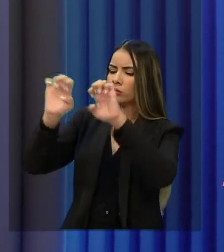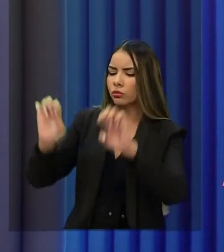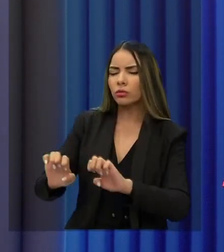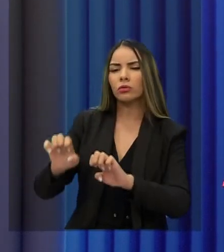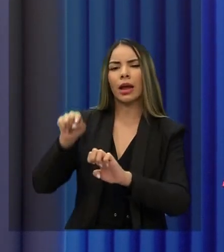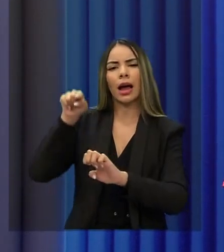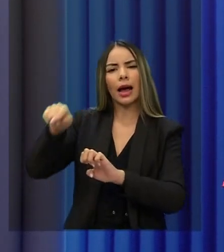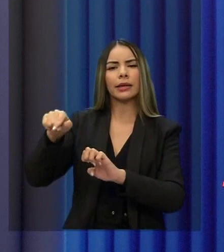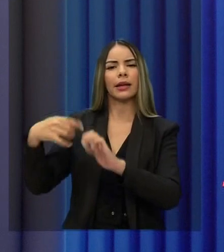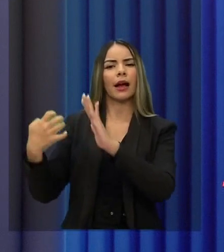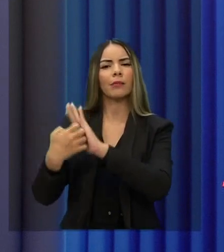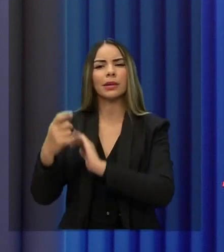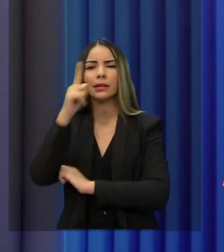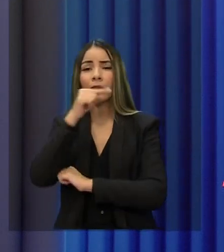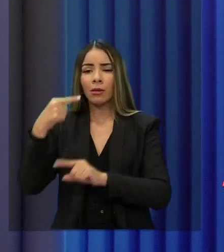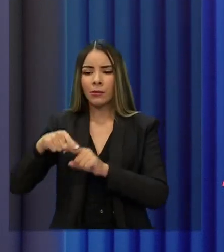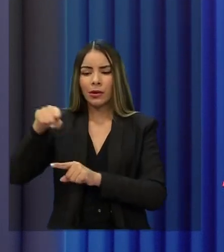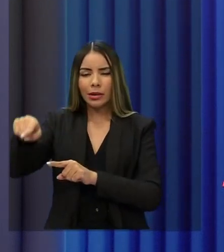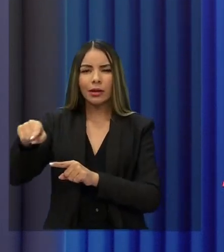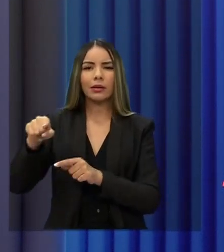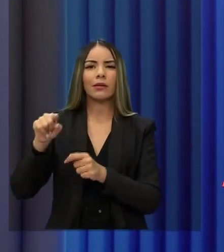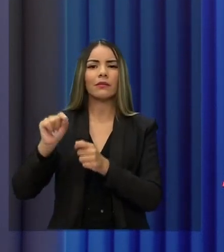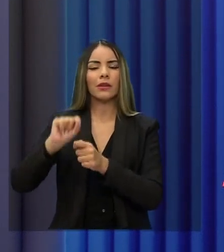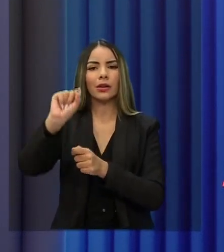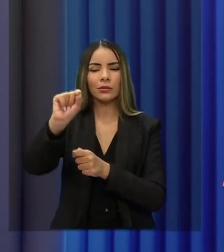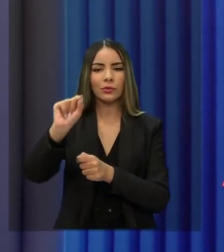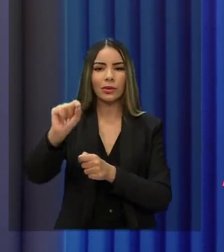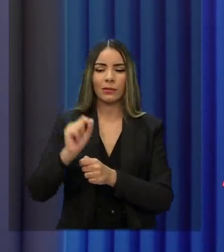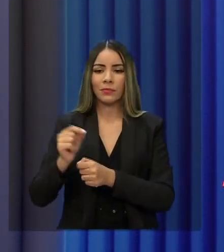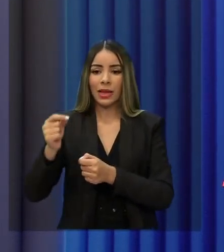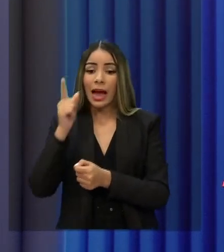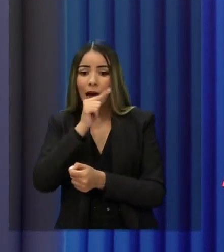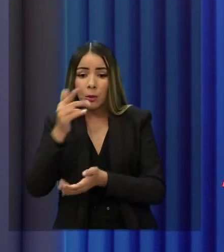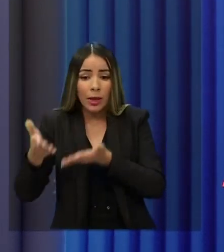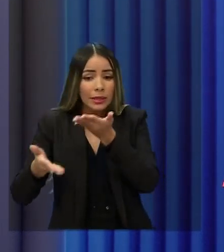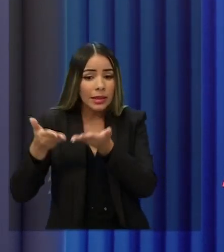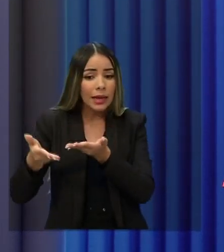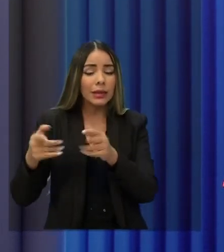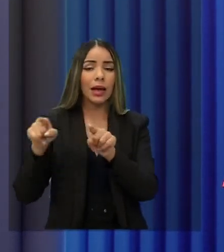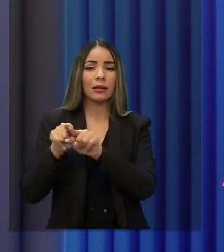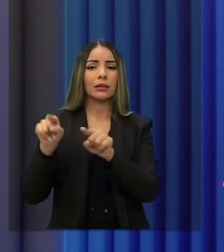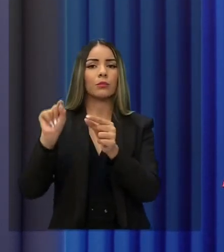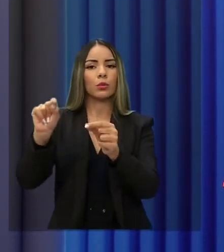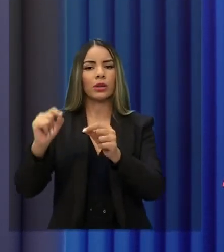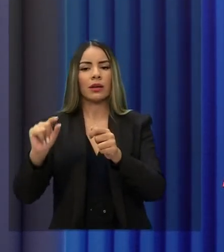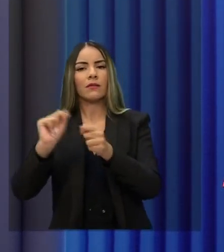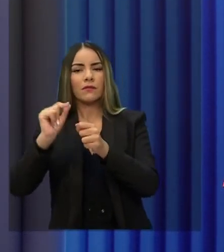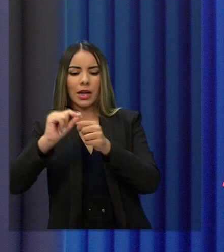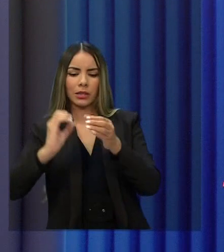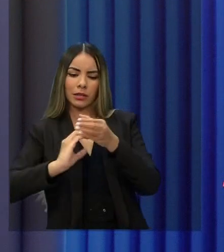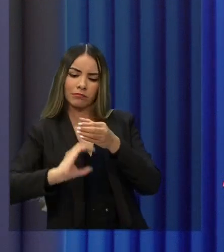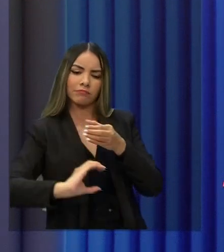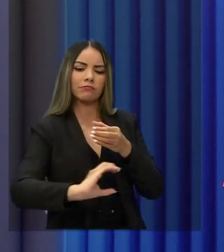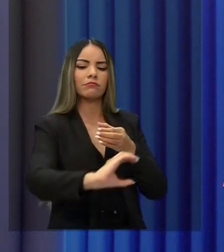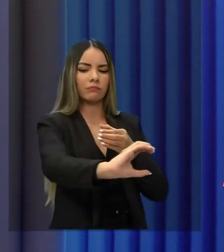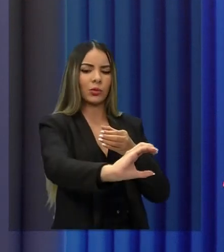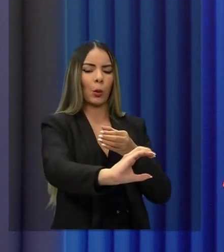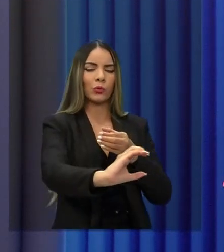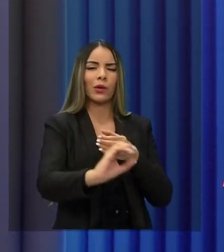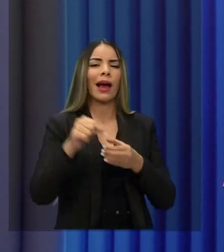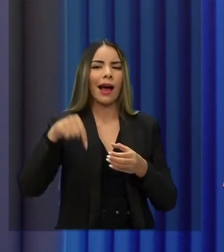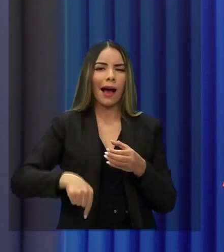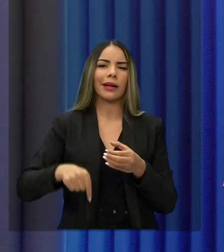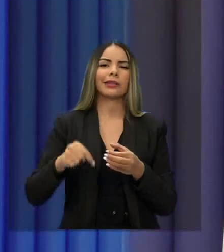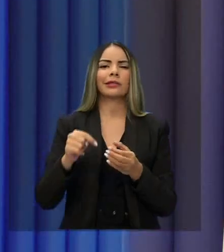tão importante que trabalha não só a questão de tratar a nossa água, mas também de fornecer esgoto, que é um grande problema para o Estado de Ceará